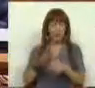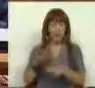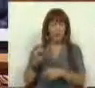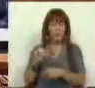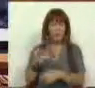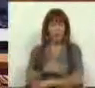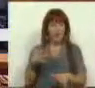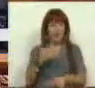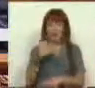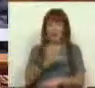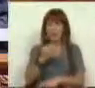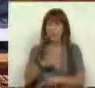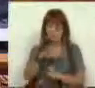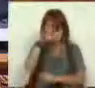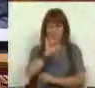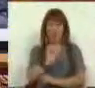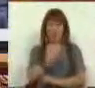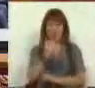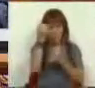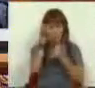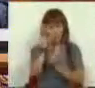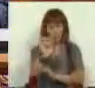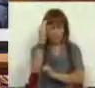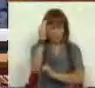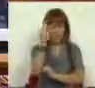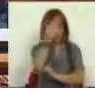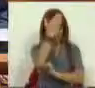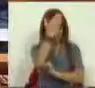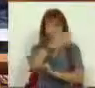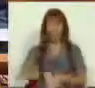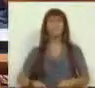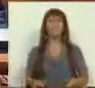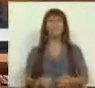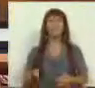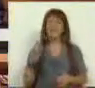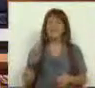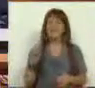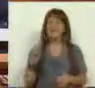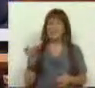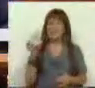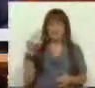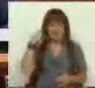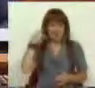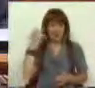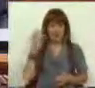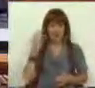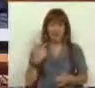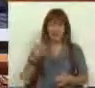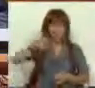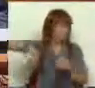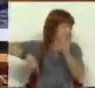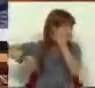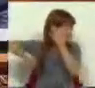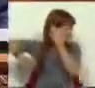PSD, com maiorias absolutas, governa a região autónoma da Madeira. Há 36 anos que o PSD